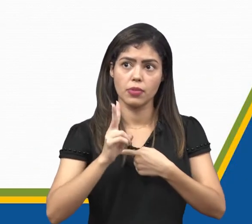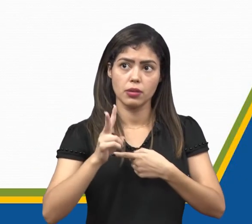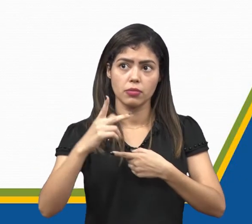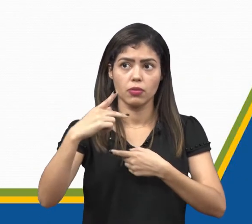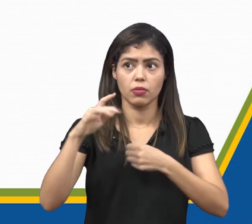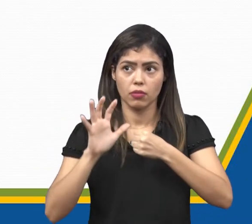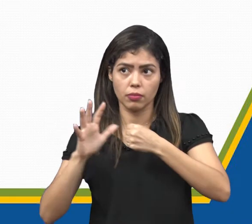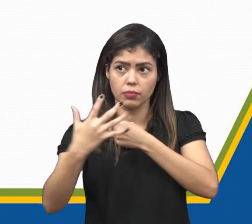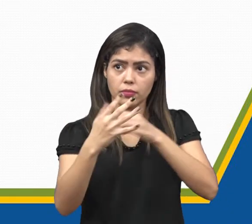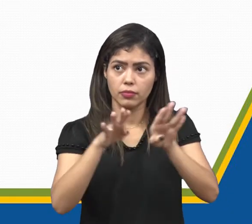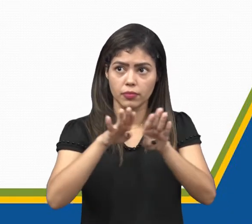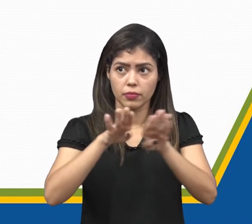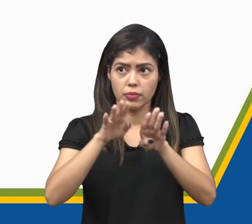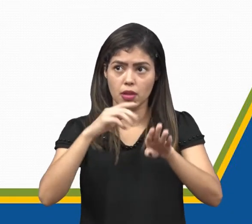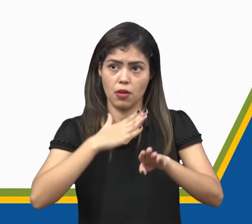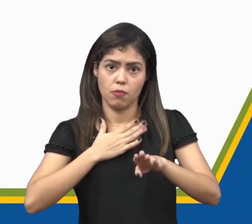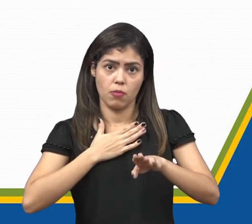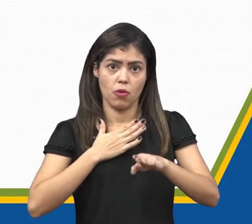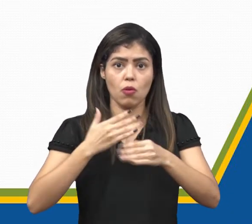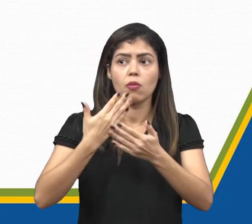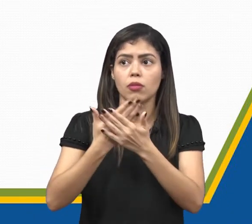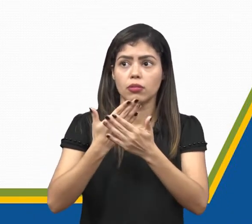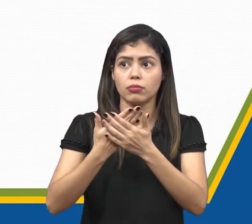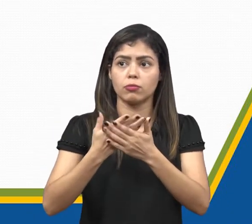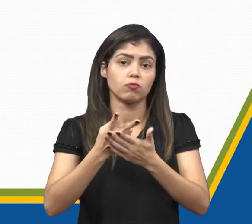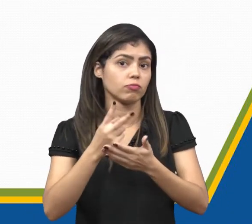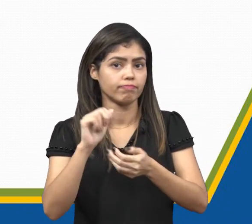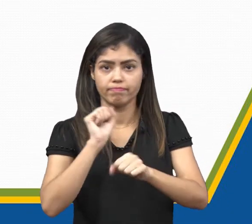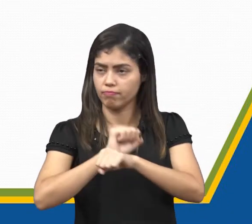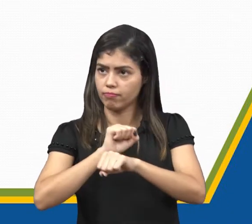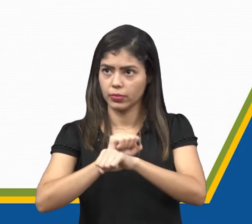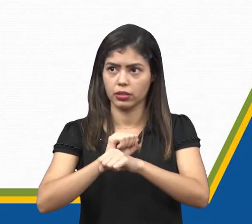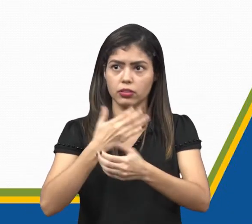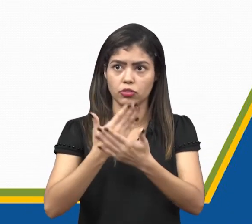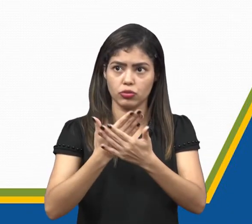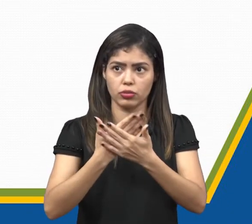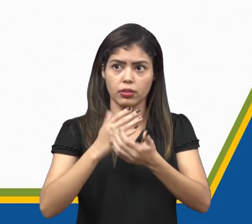pandemia, meu aluno não para de estudar. B.